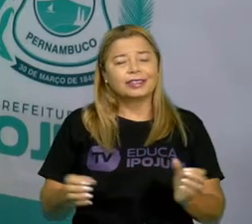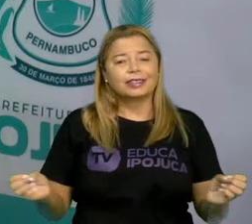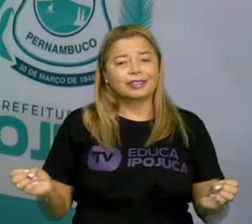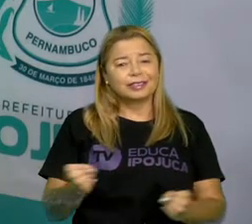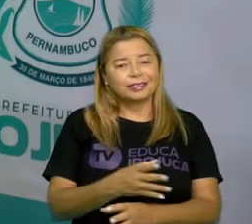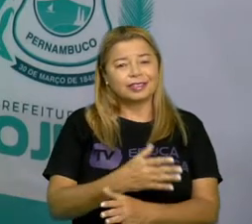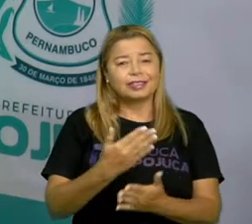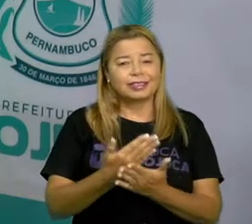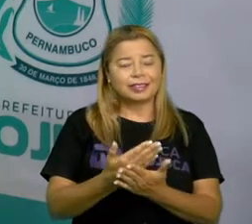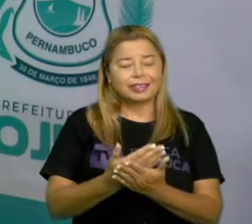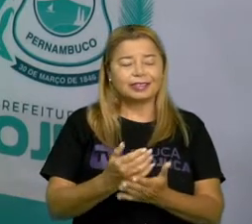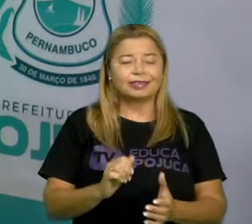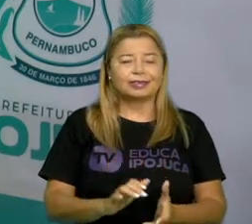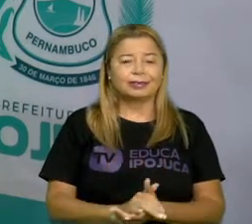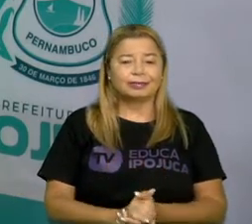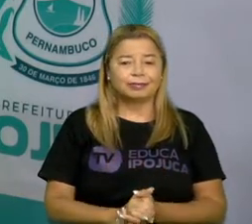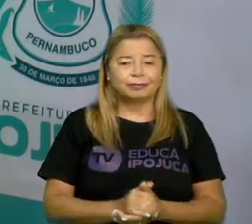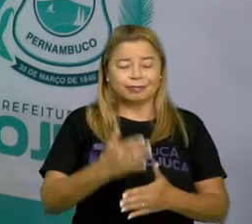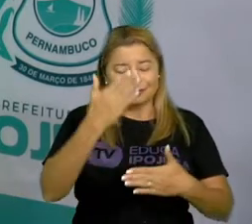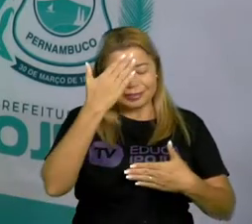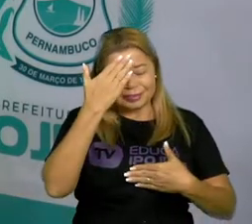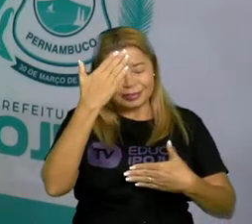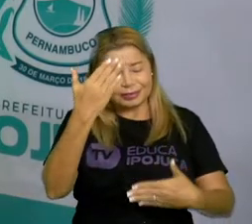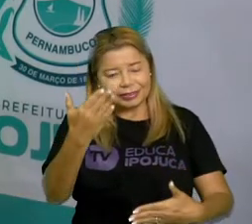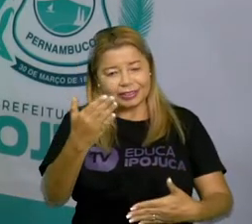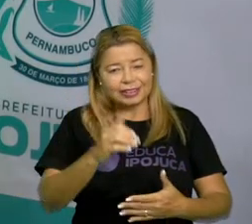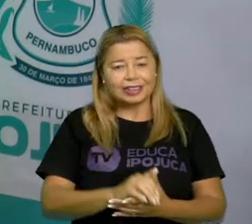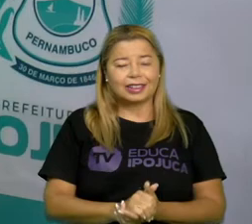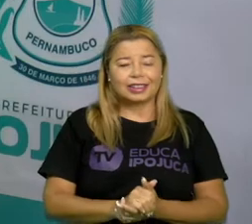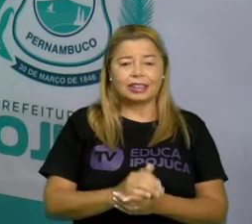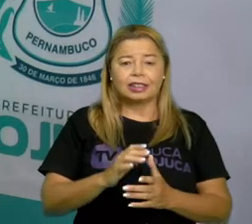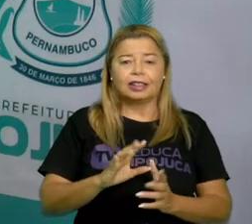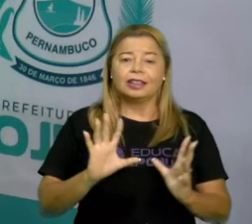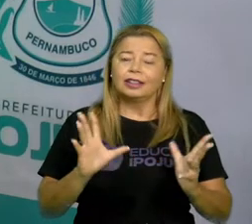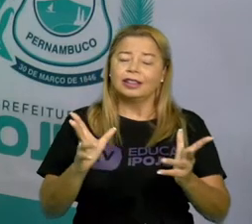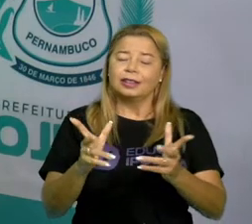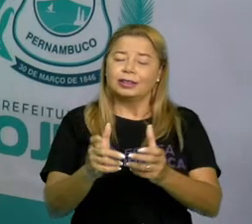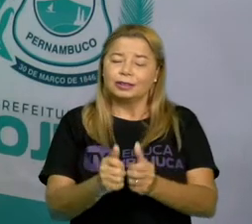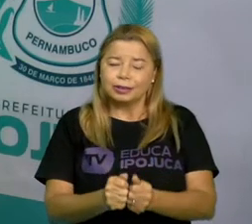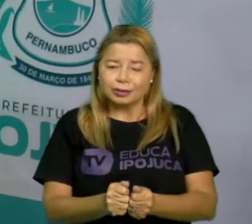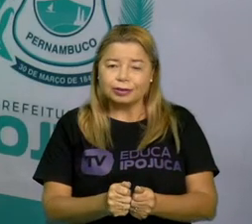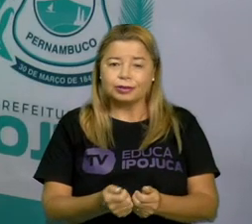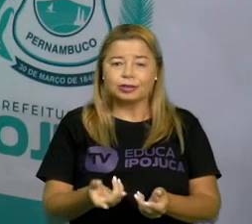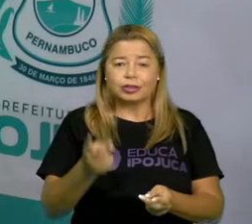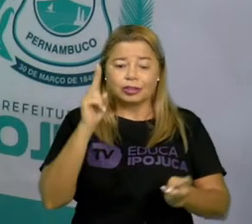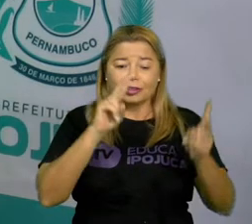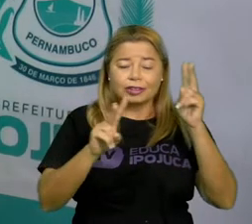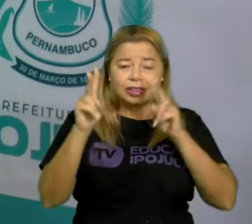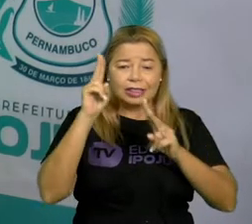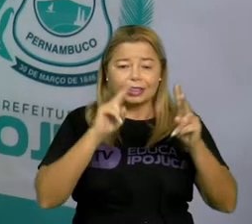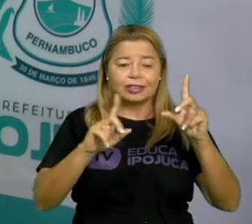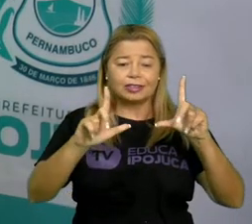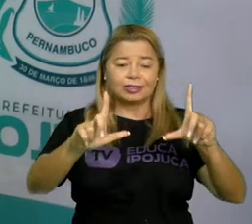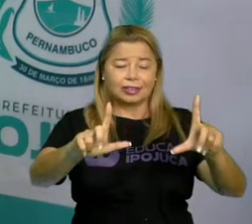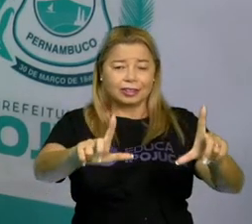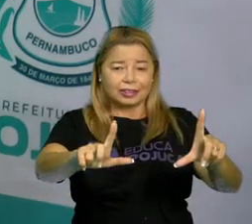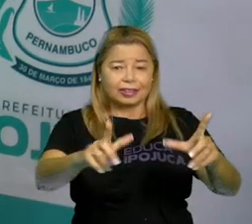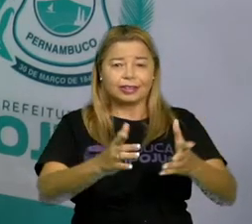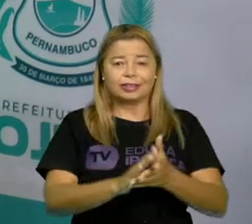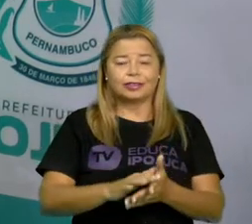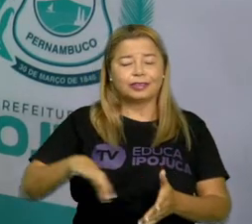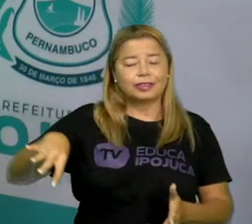da nossa aula. Obrigada a todos vocês que estão aí sentadinho no sofá, nos